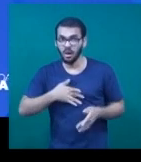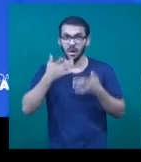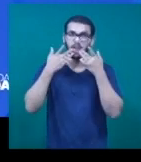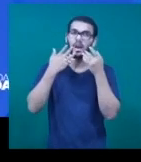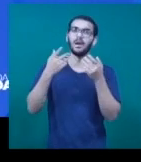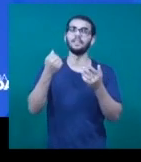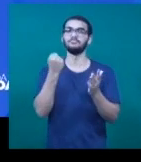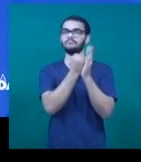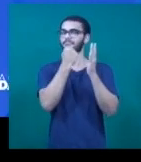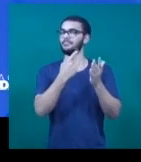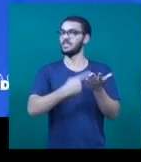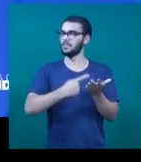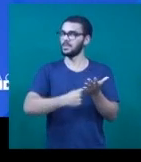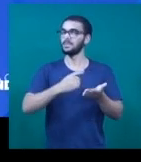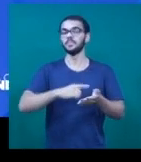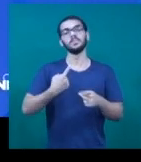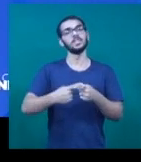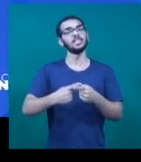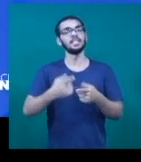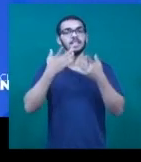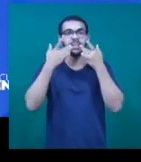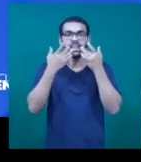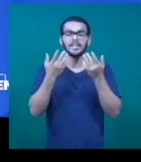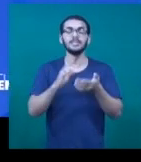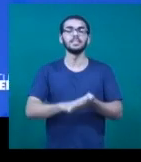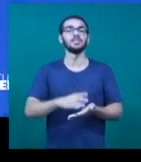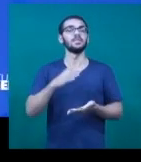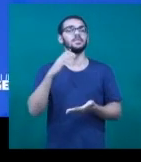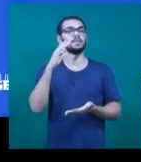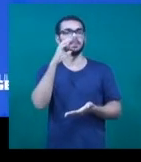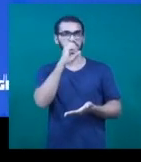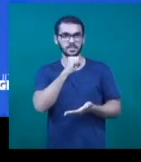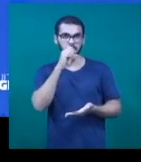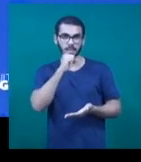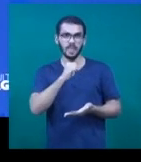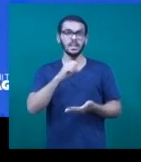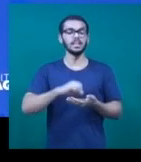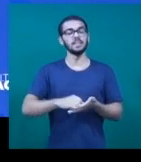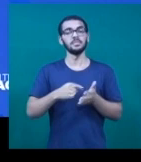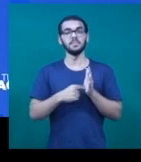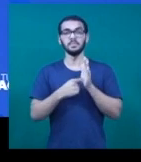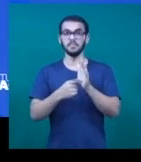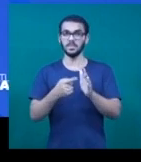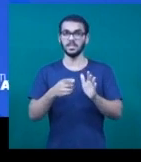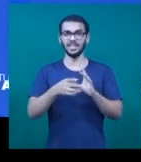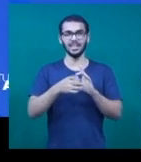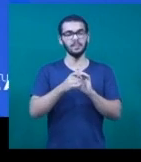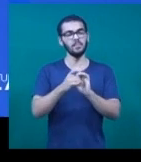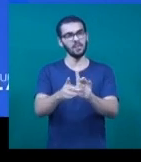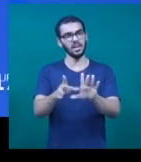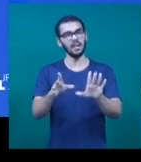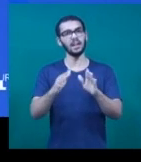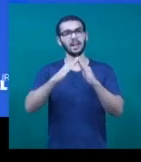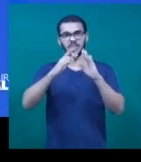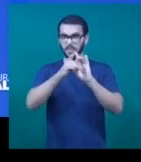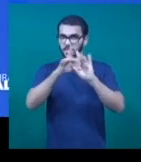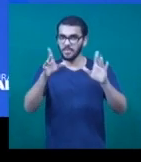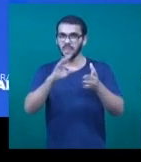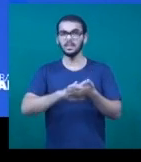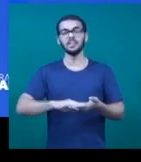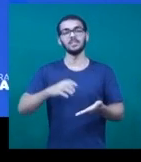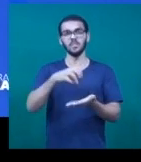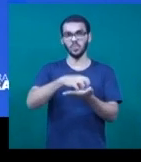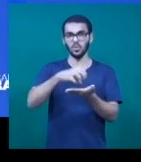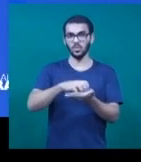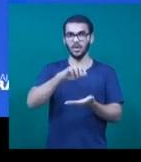-se. O espetáculo Palhaça Sola é a atração do fim de semana na 4ª Mostra Casa Aberta. Encenado pela Atua